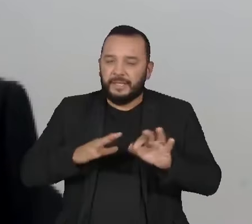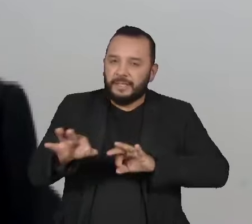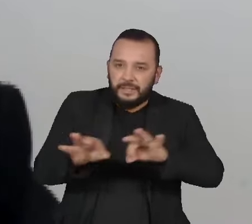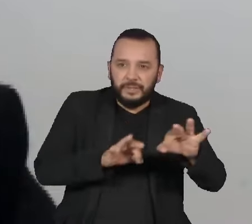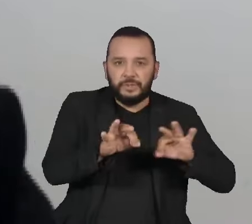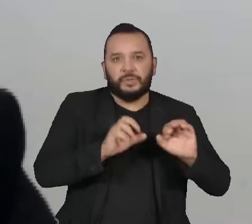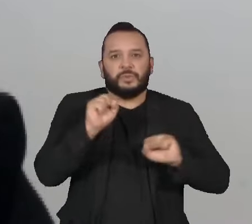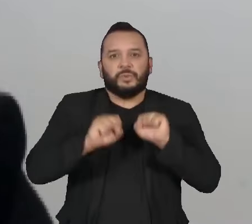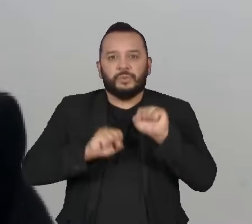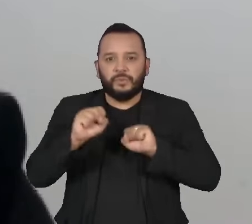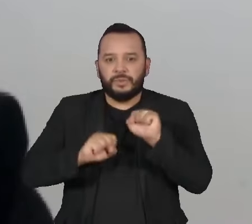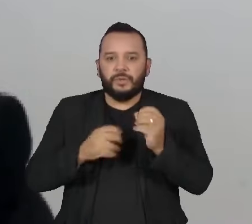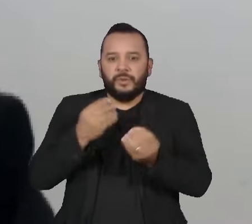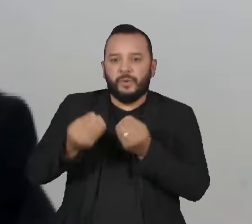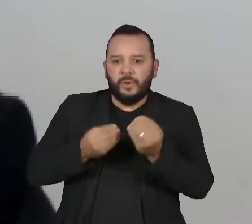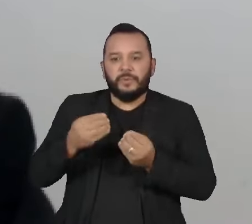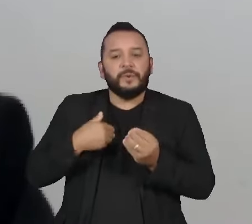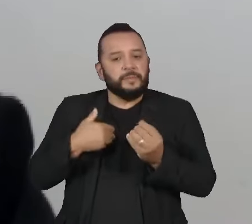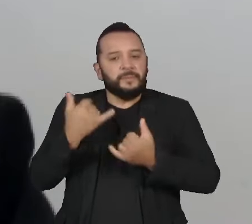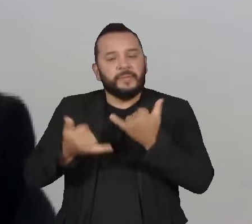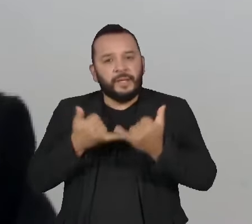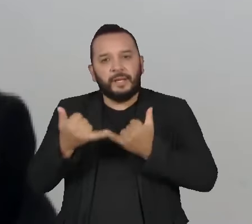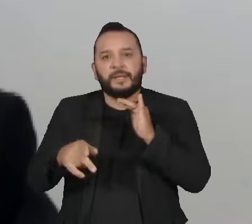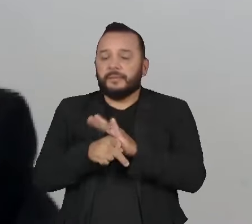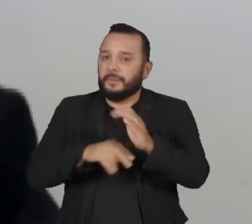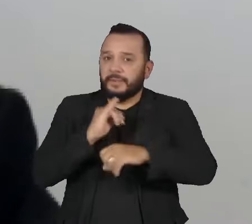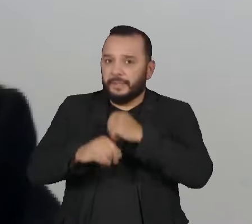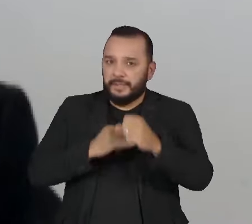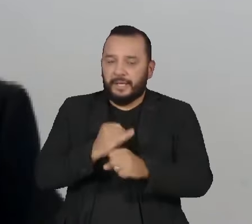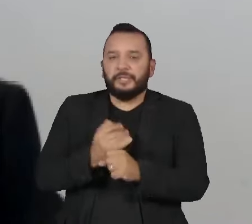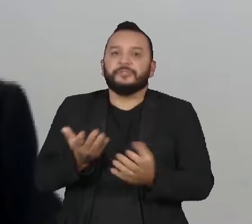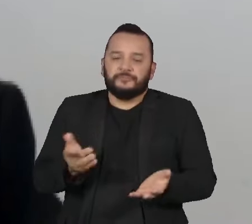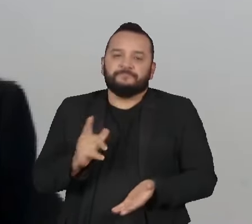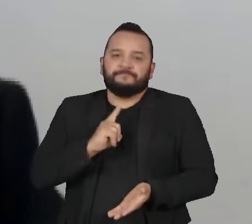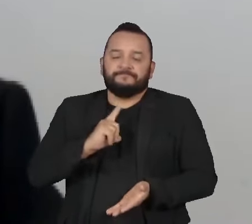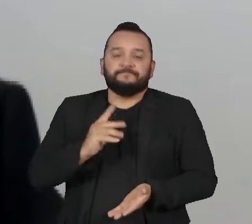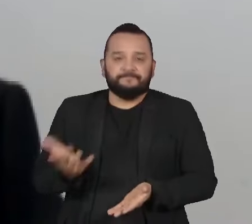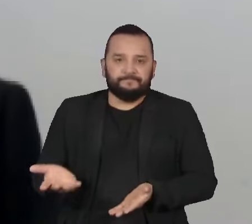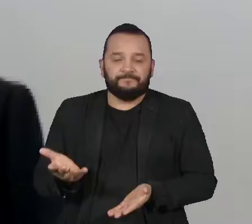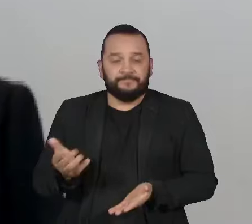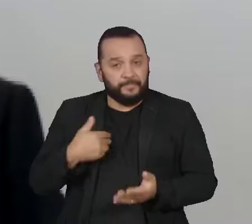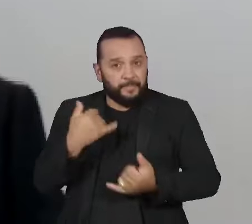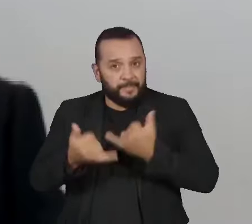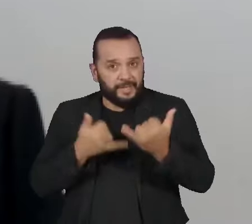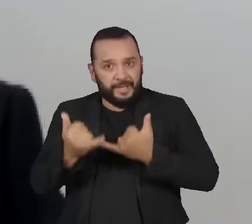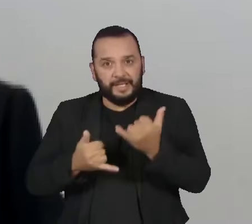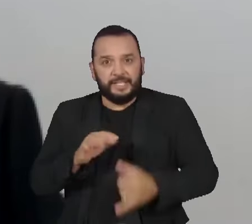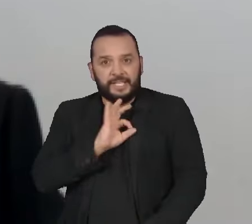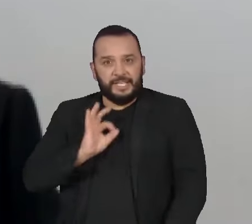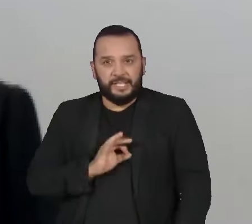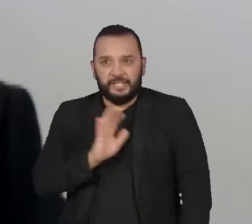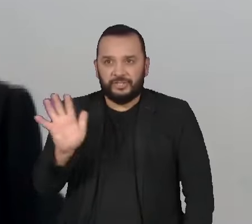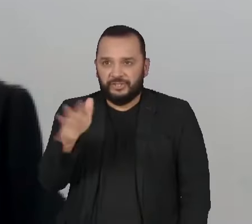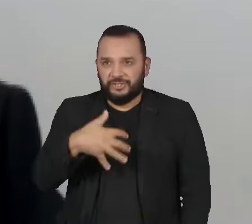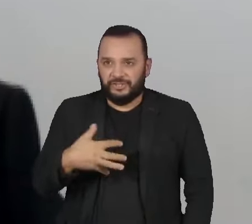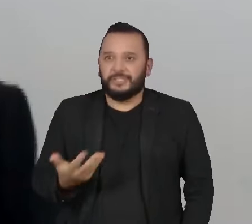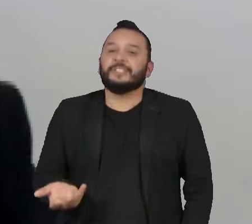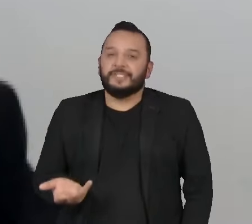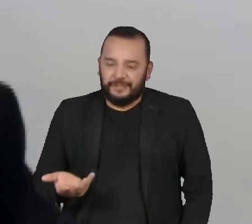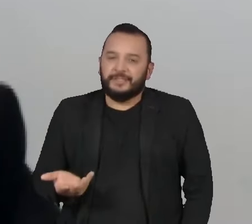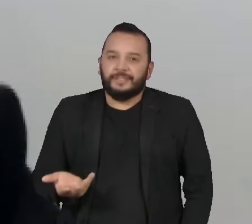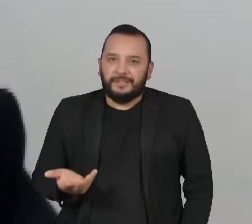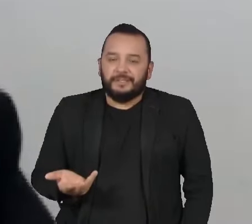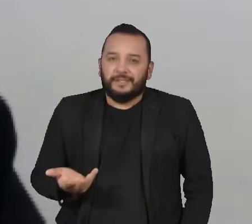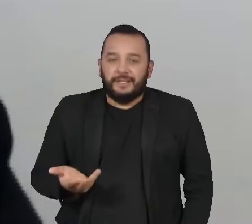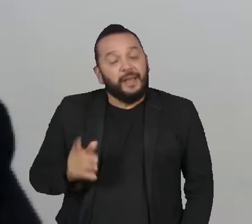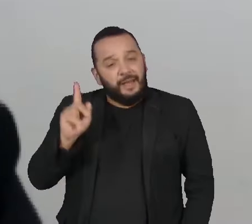jogos eletrônicos, jogos online, em que o jogo do tigrinho, também conhecido como Forte um Tiger, é